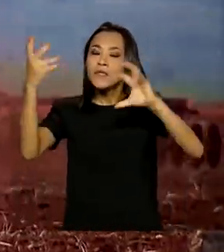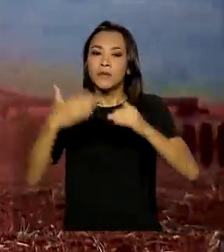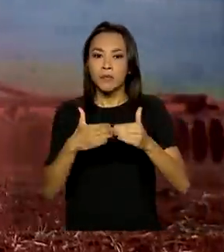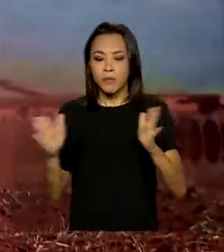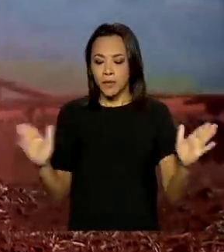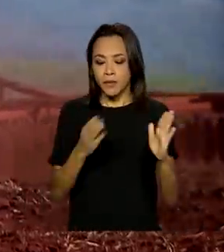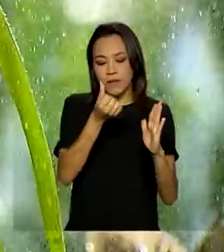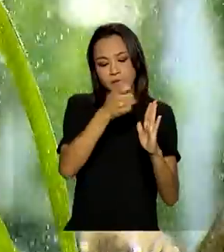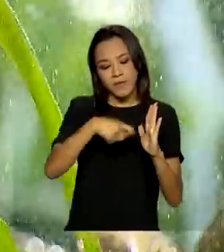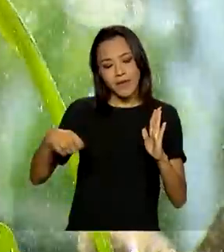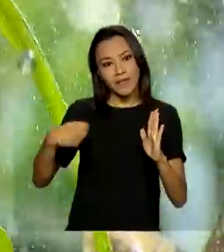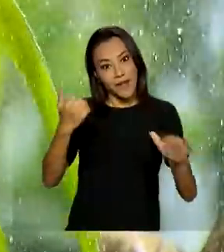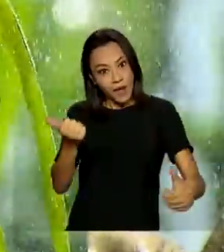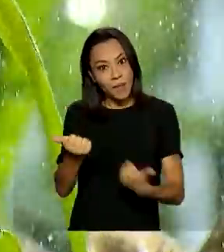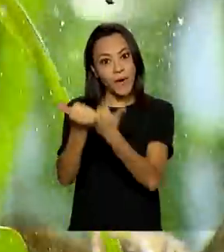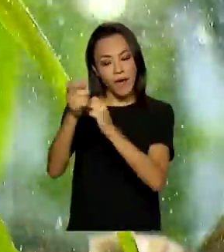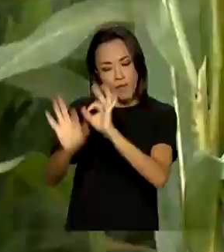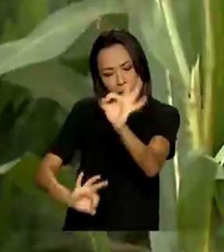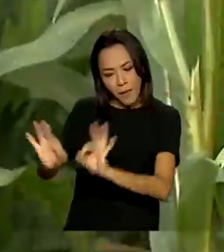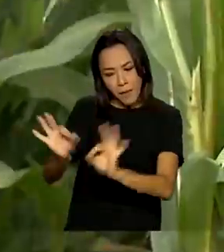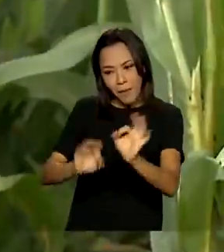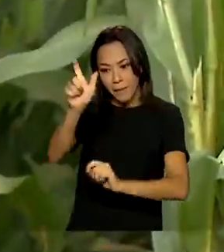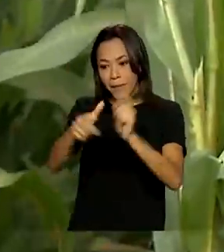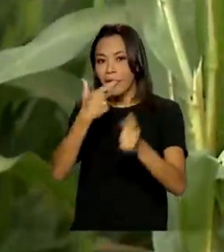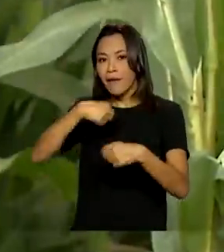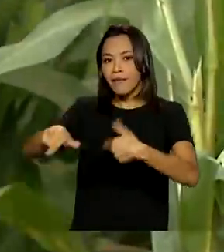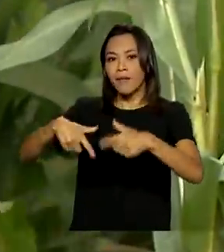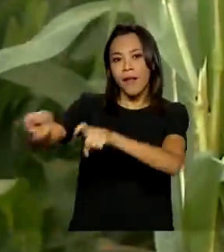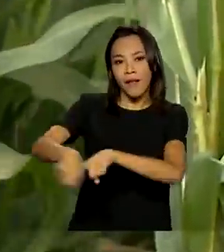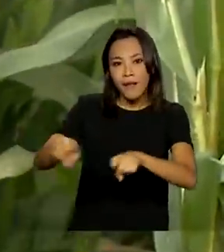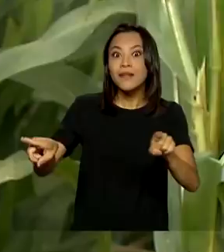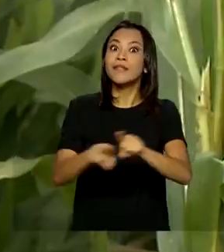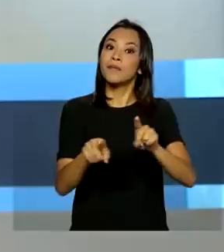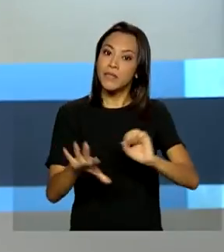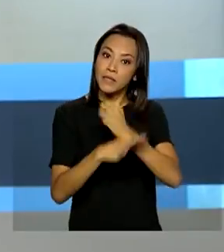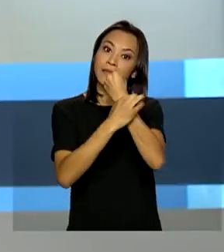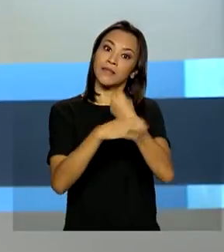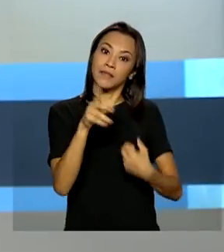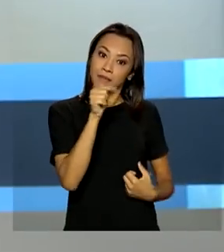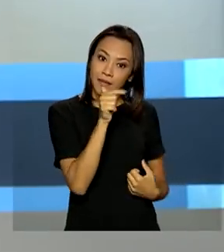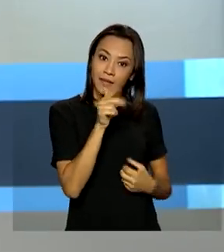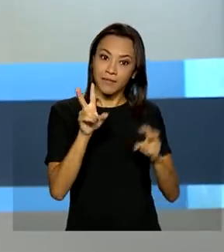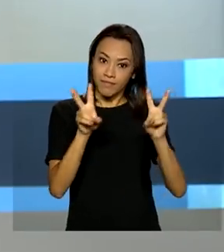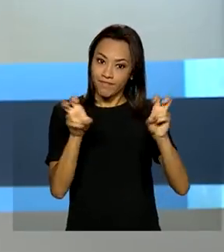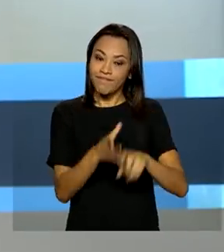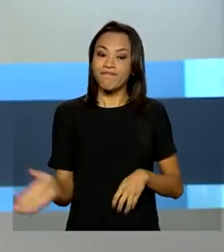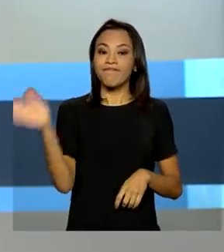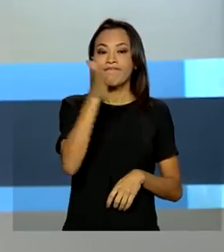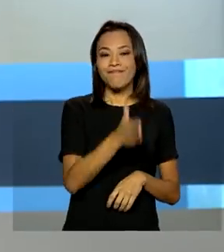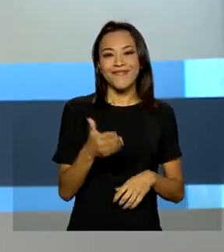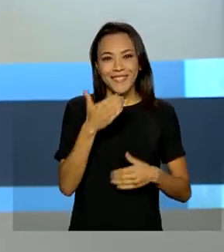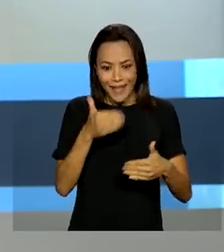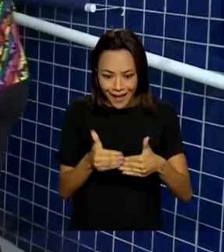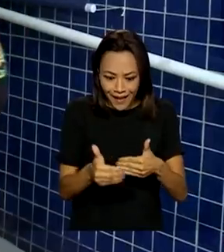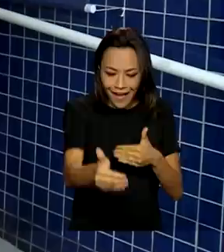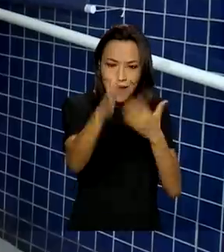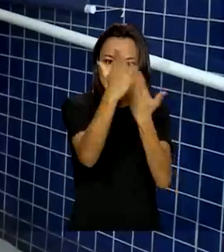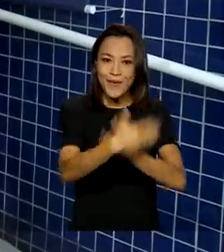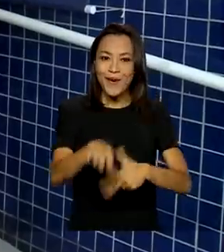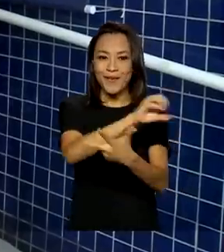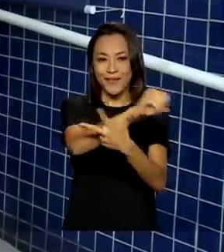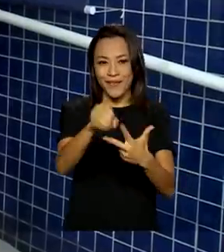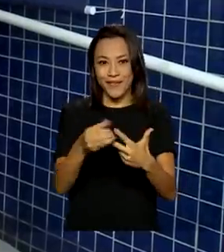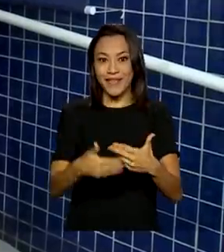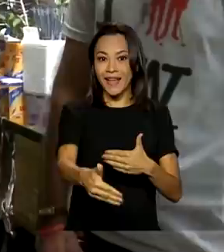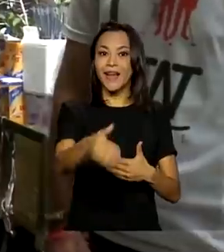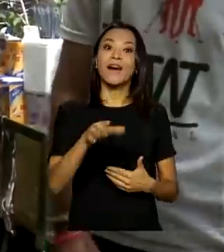meses vai ajudar no planejamento de produtores rurais e da segurança hídrica. E está chegando o Enem. Neste fim